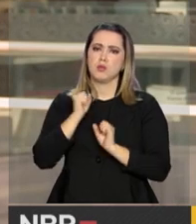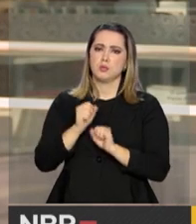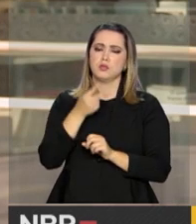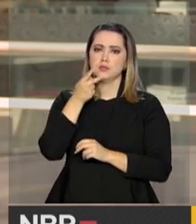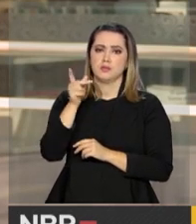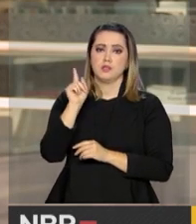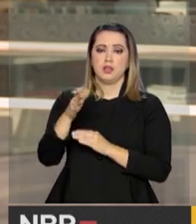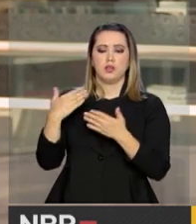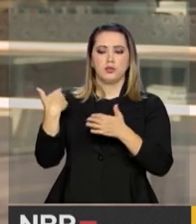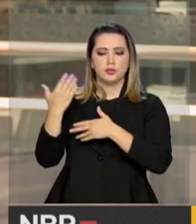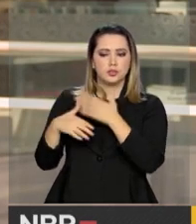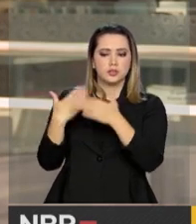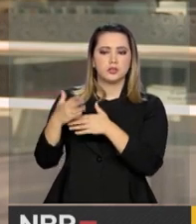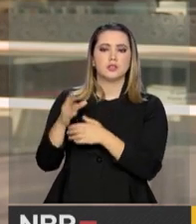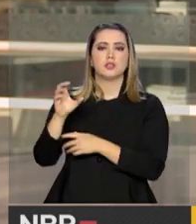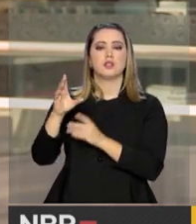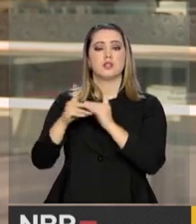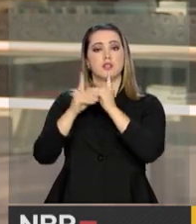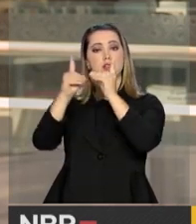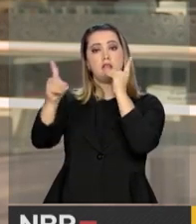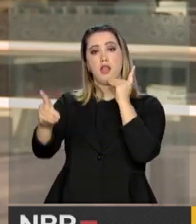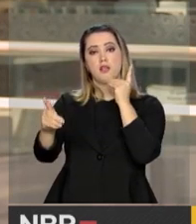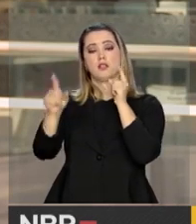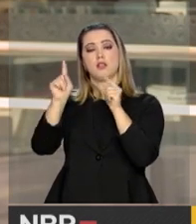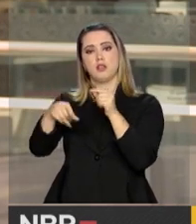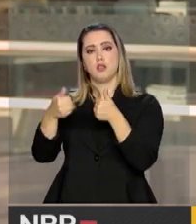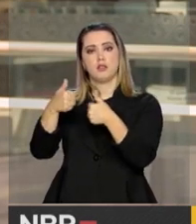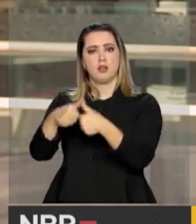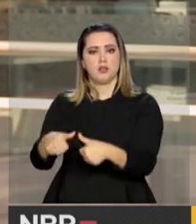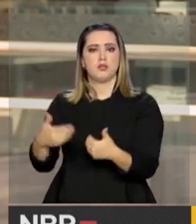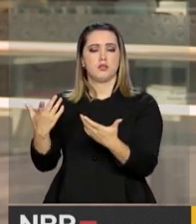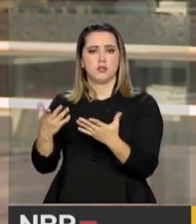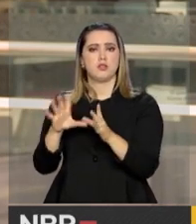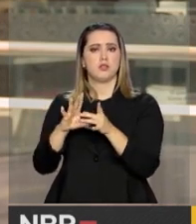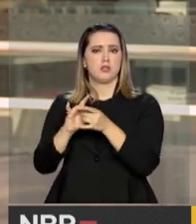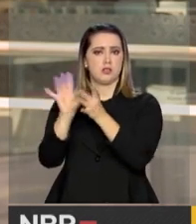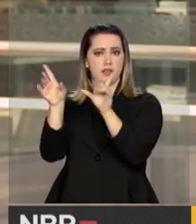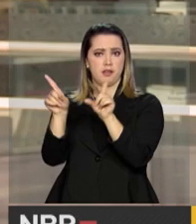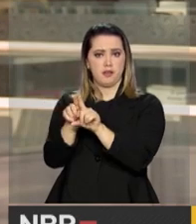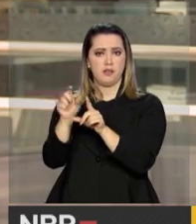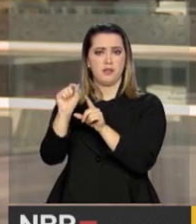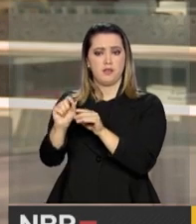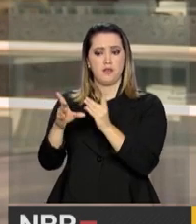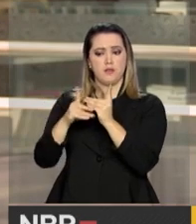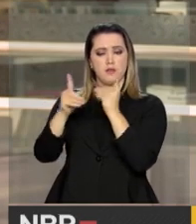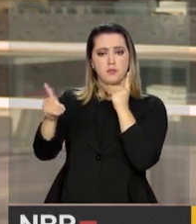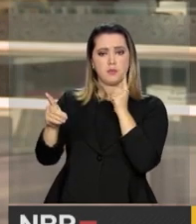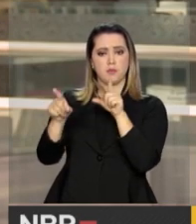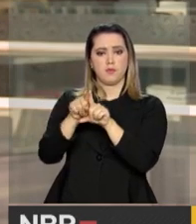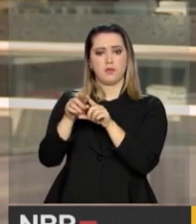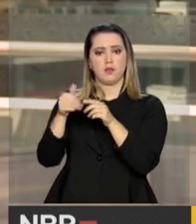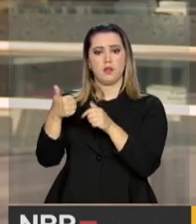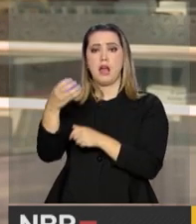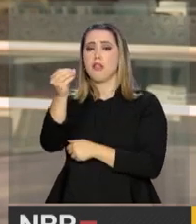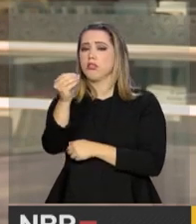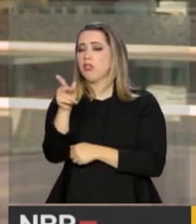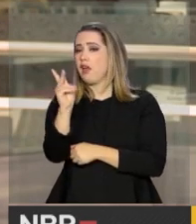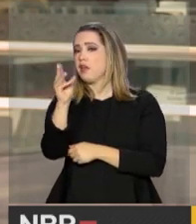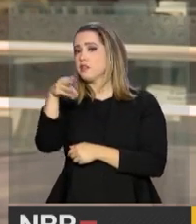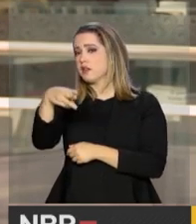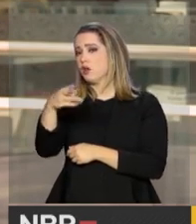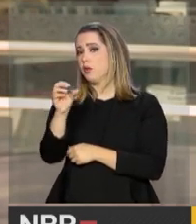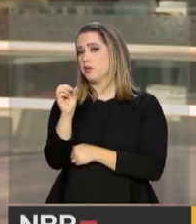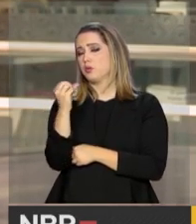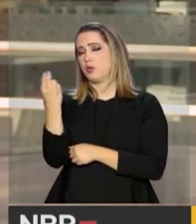dizer que a tendência da EAD é se tornar não presencial. Se ela é não presencial a 10 quilômetros ou não